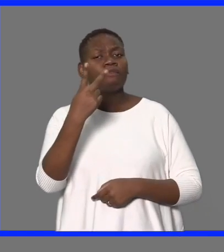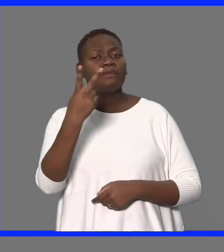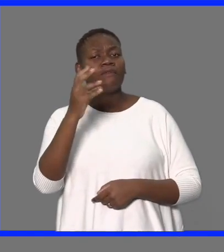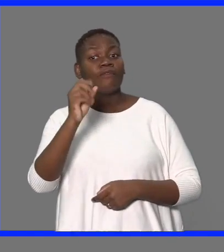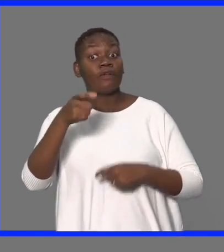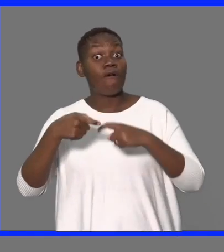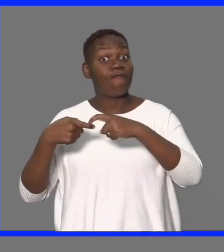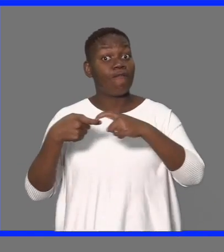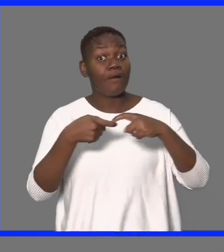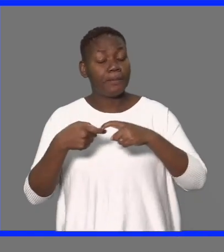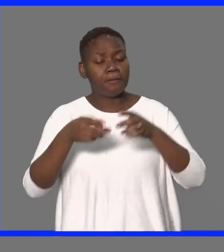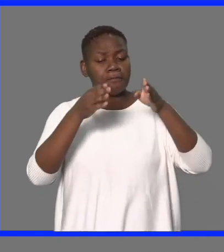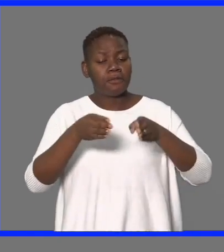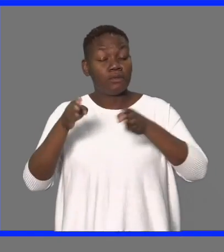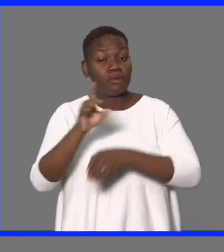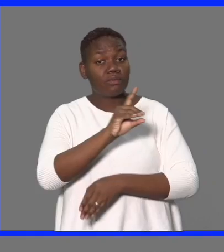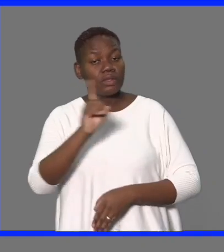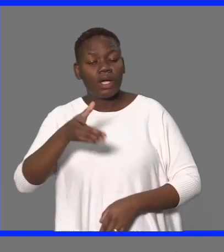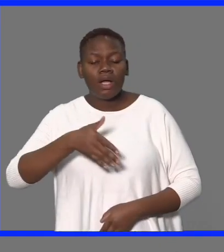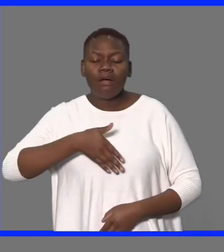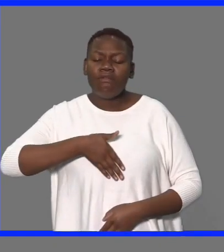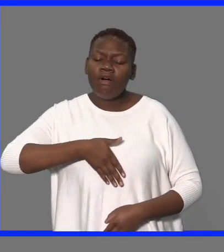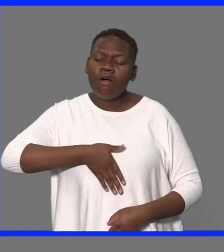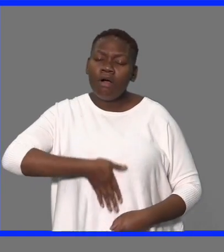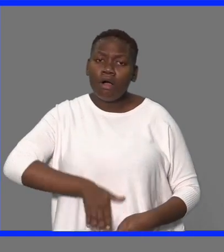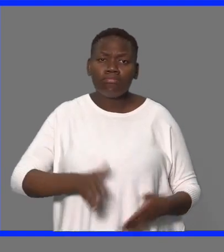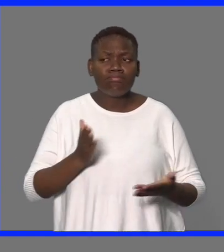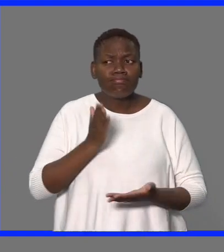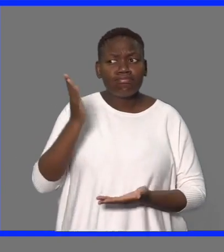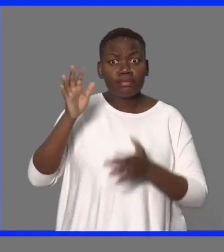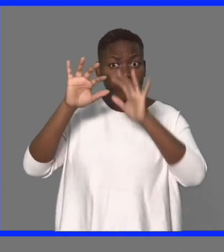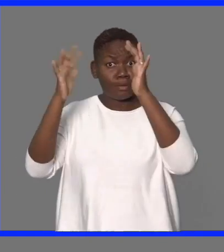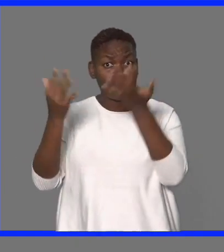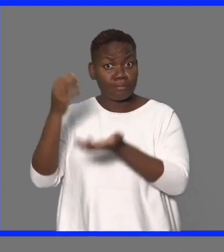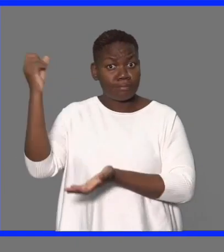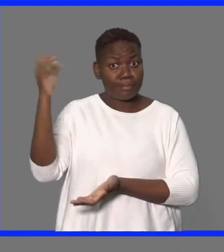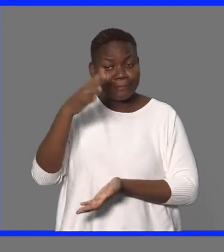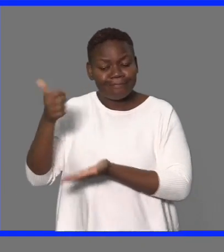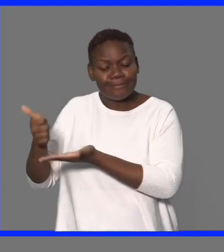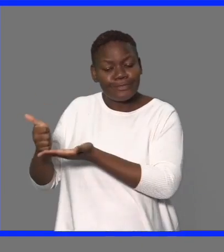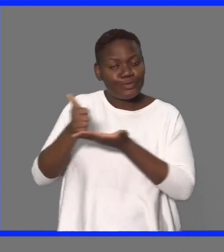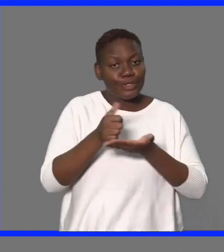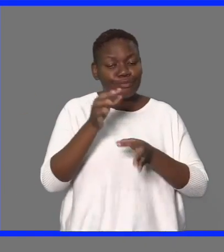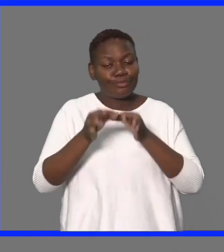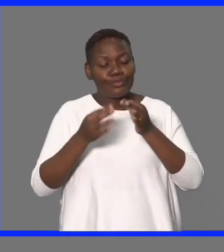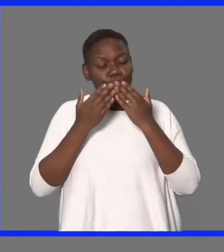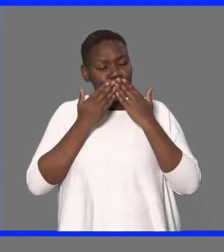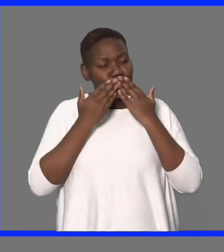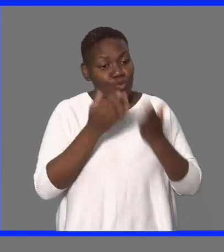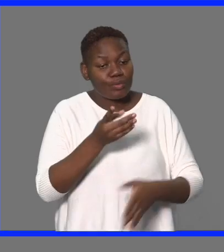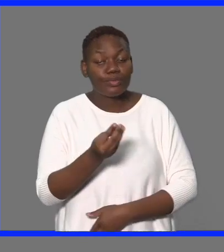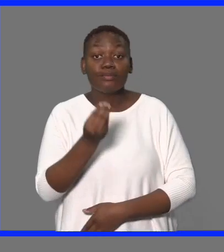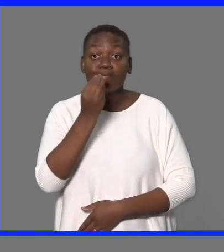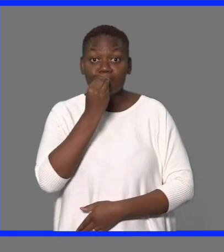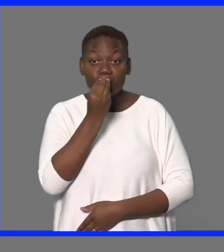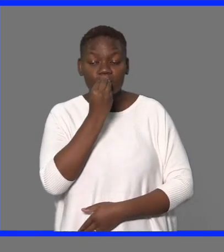beneficiaram de cabazes alimentares oferecidos pela Light for the World no distrito de Gorongosa, em